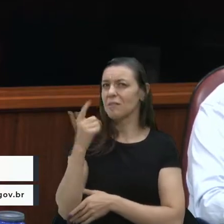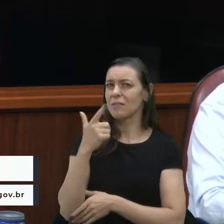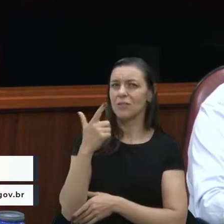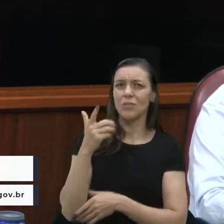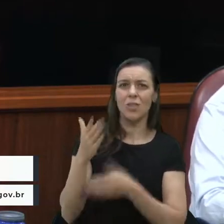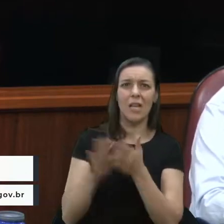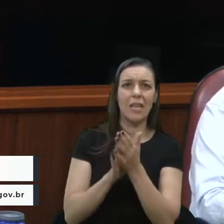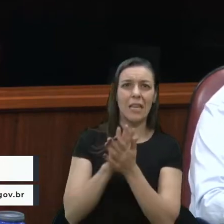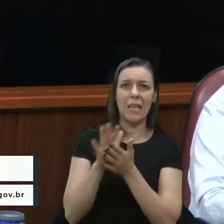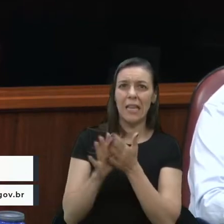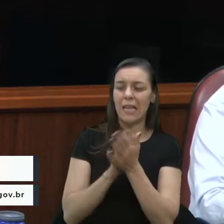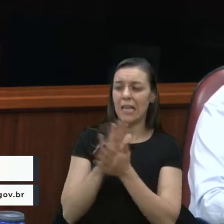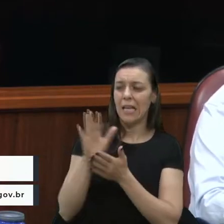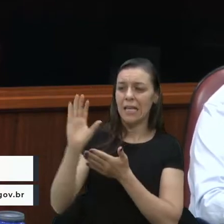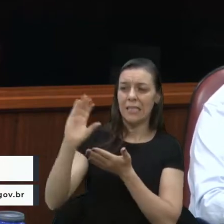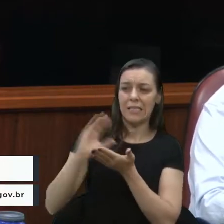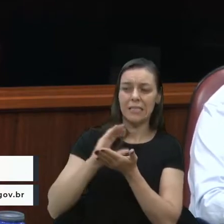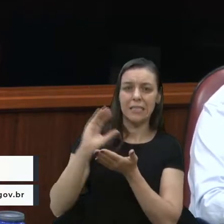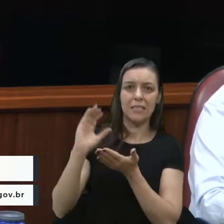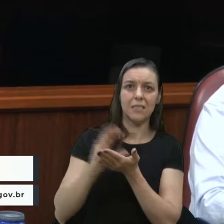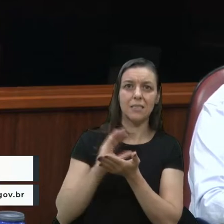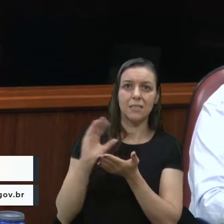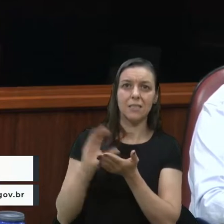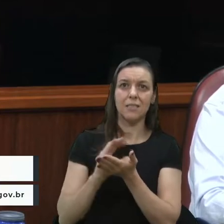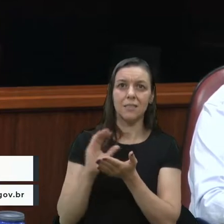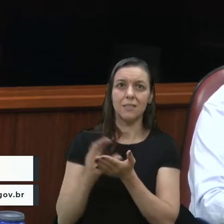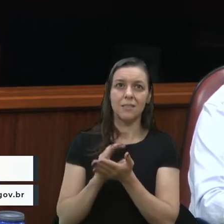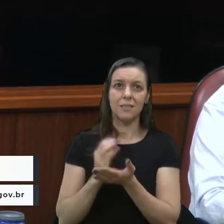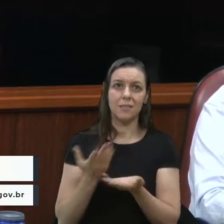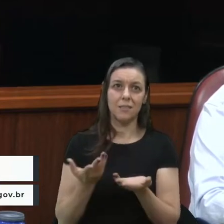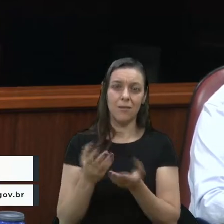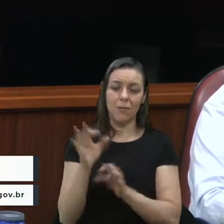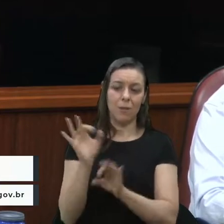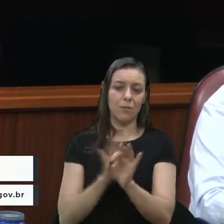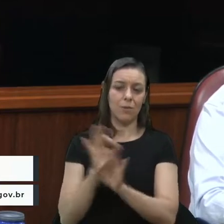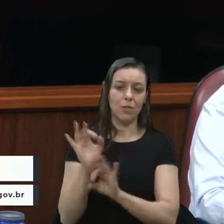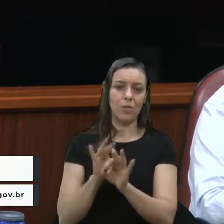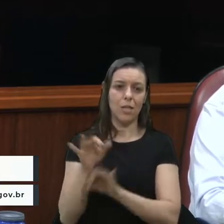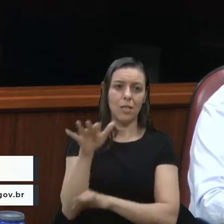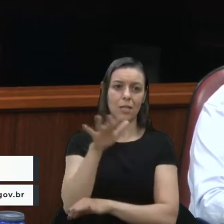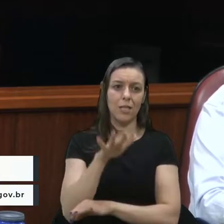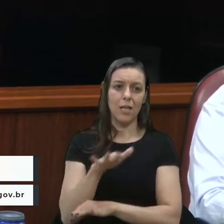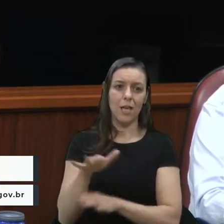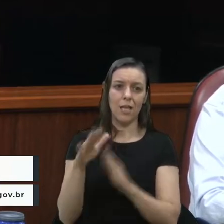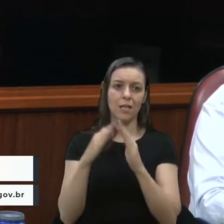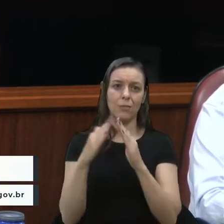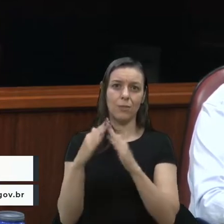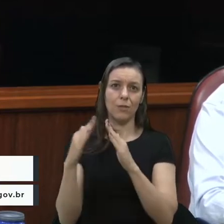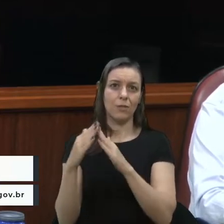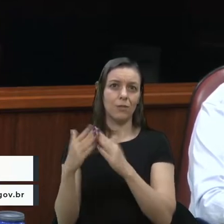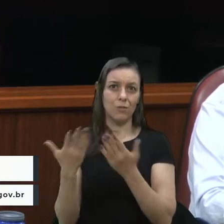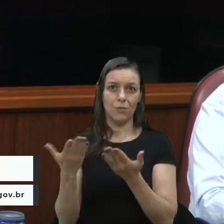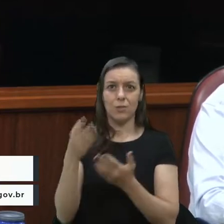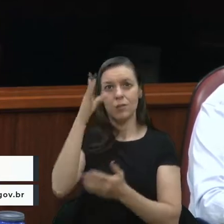do governo federal para projetos na área da habitação do nosso município.